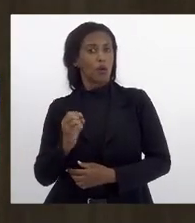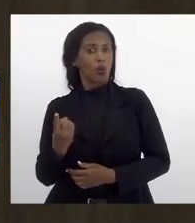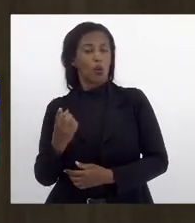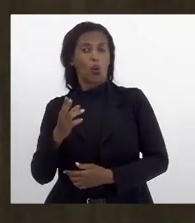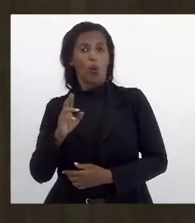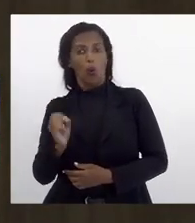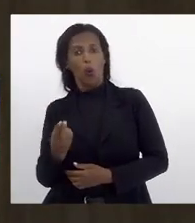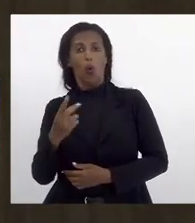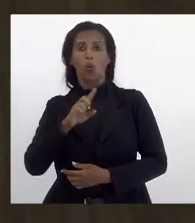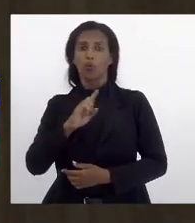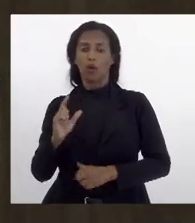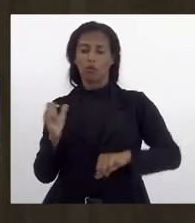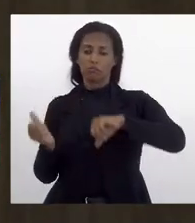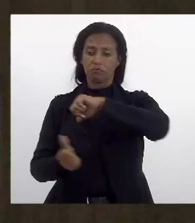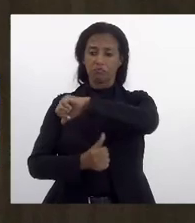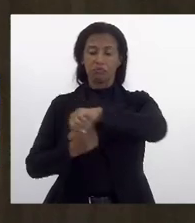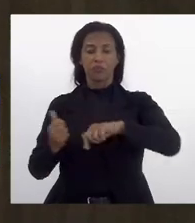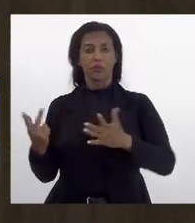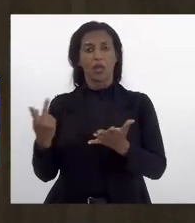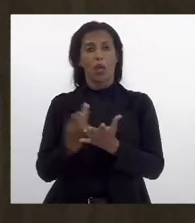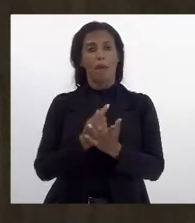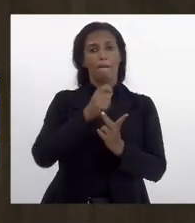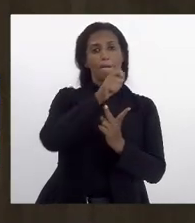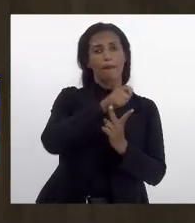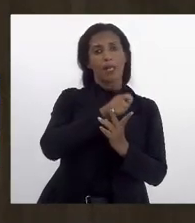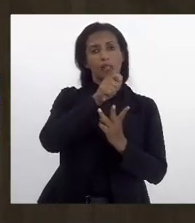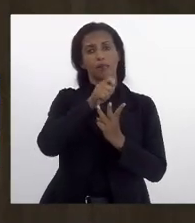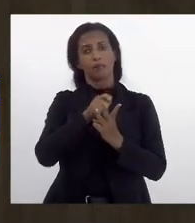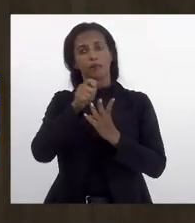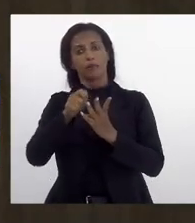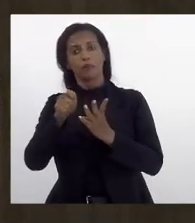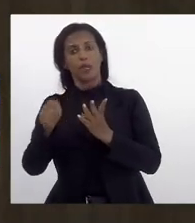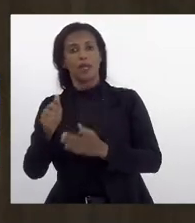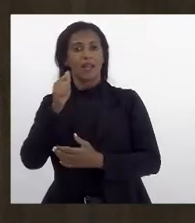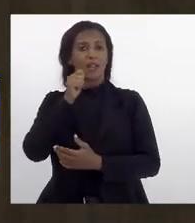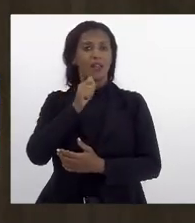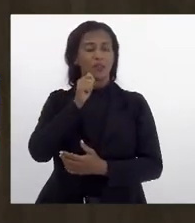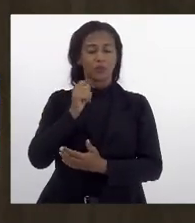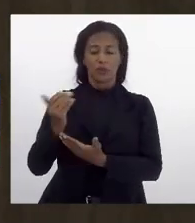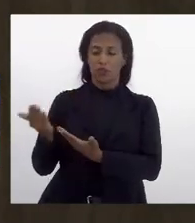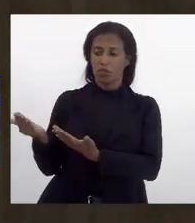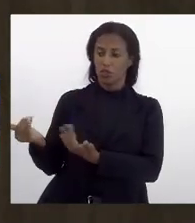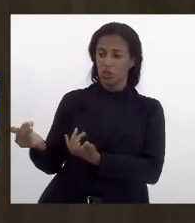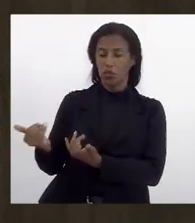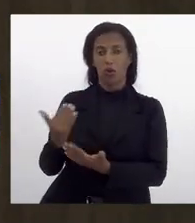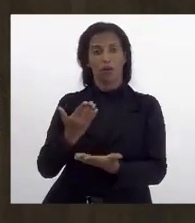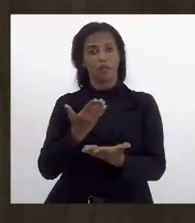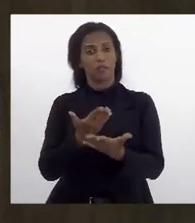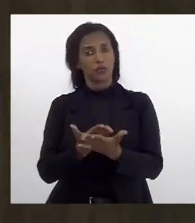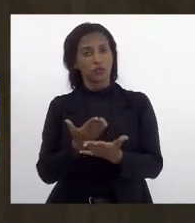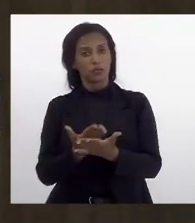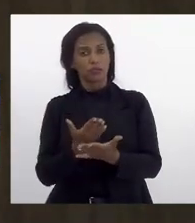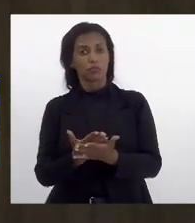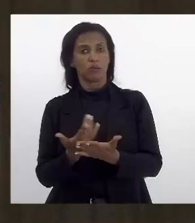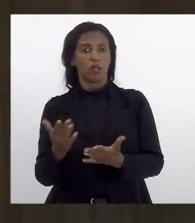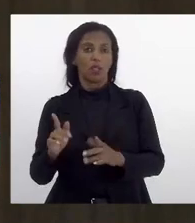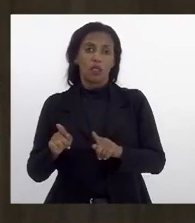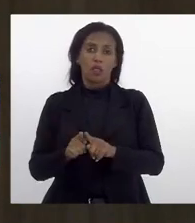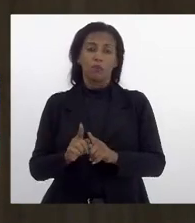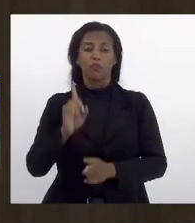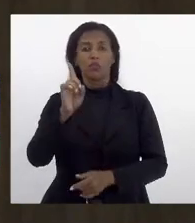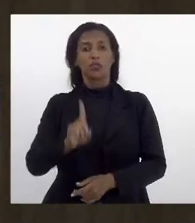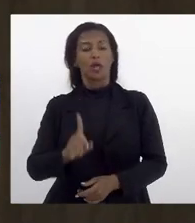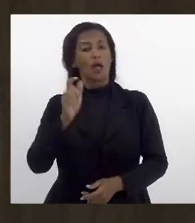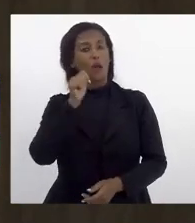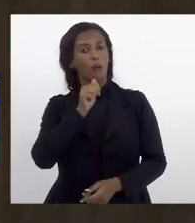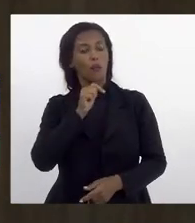do ciclo menstrual que é mensal ou seja o direito às meninas e adolescentes a estudar bem como o direito às